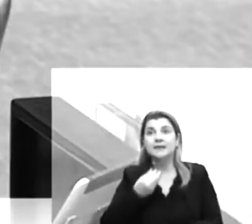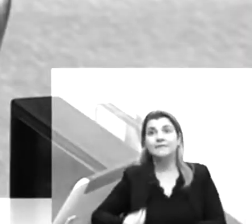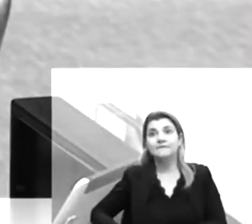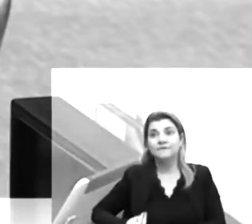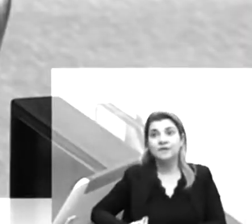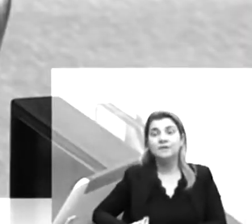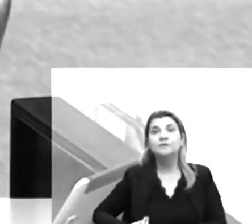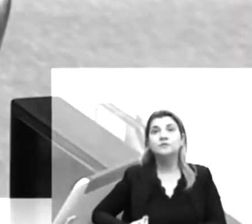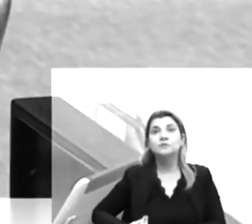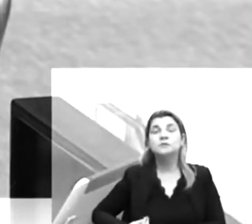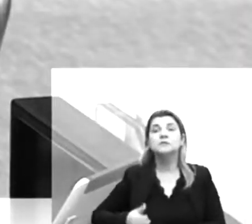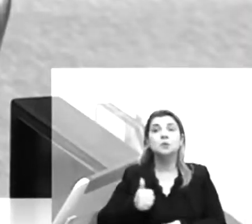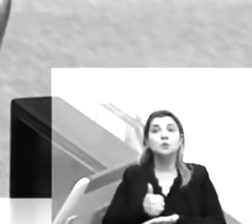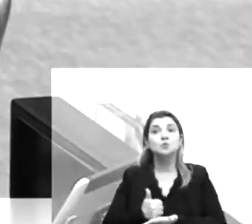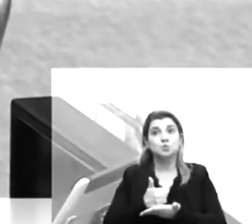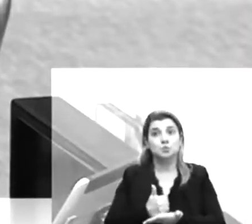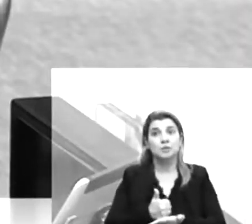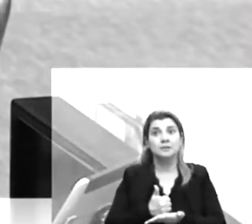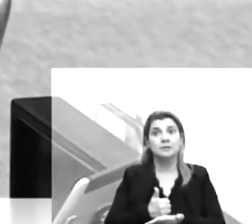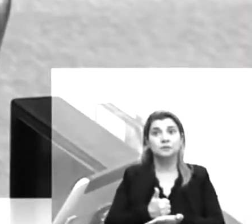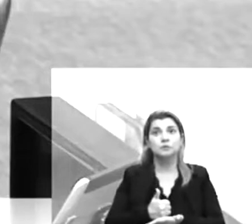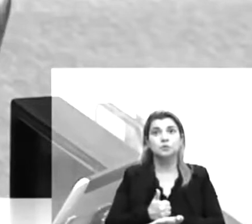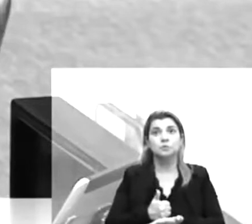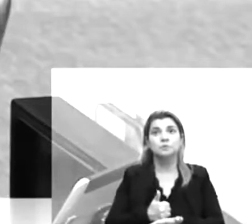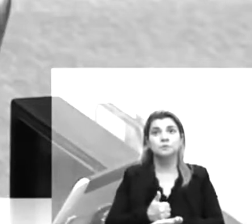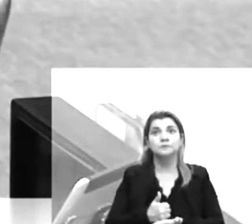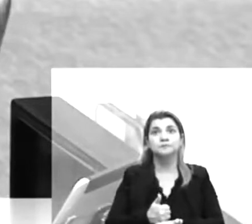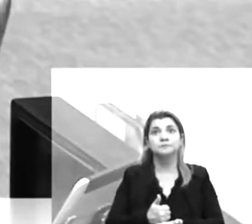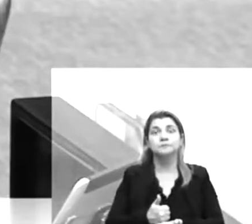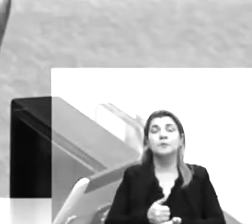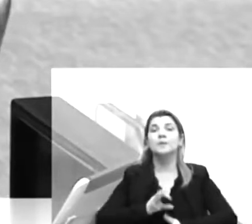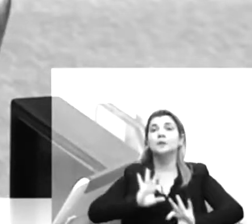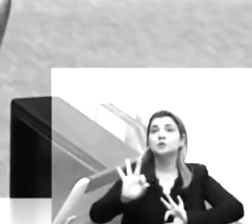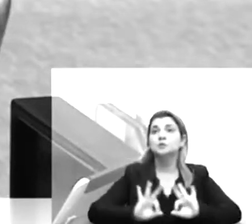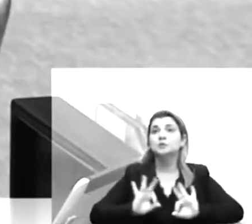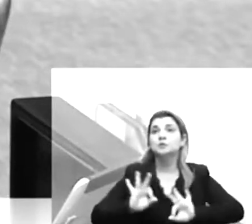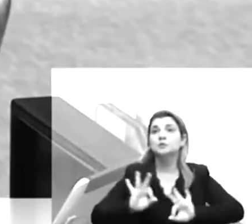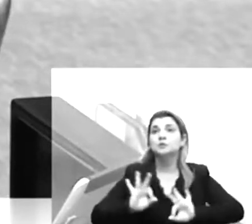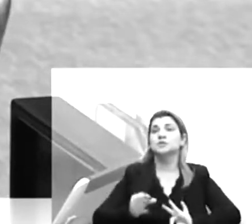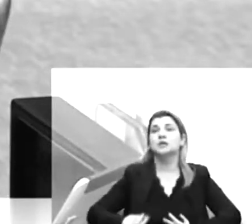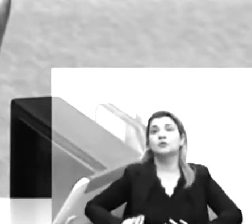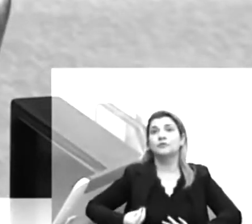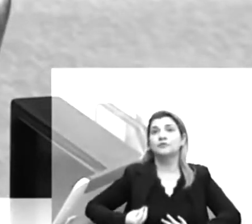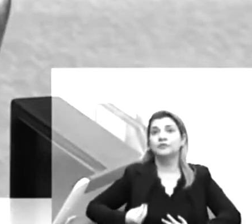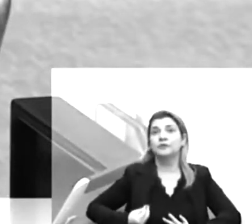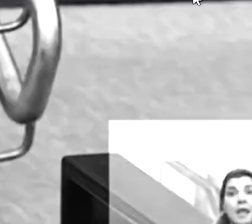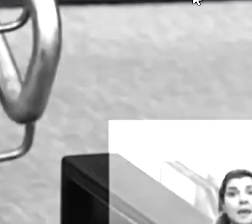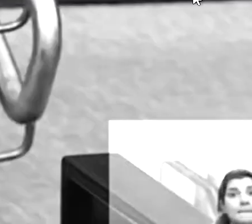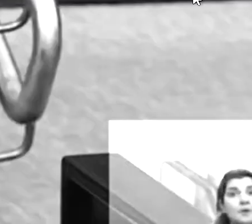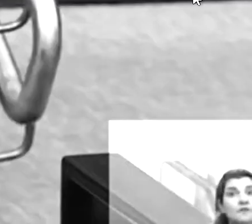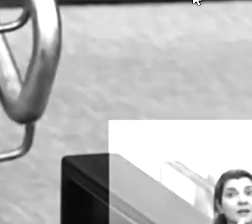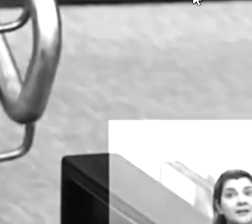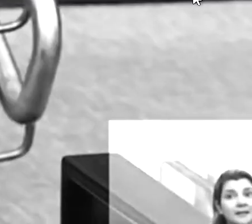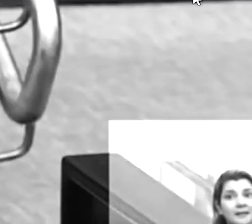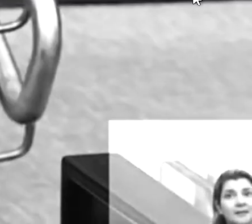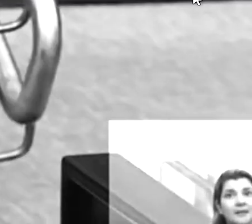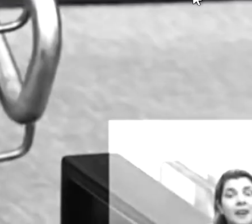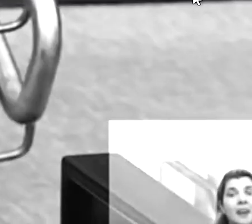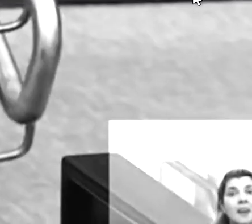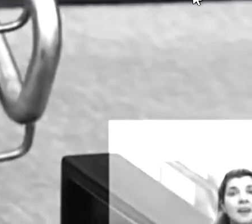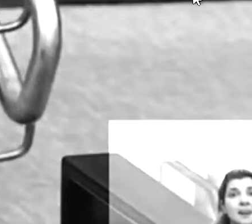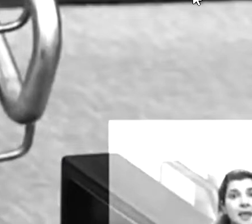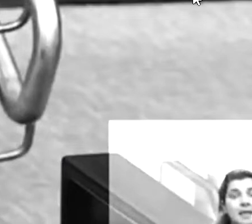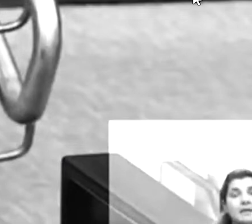se sustentando pelo que eles projetaram a sua vida com lei aprovada aqui. Lei que vem para